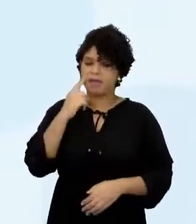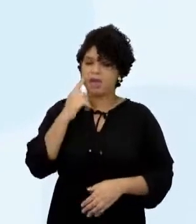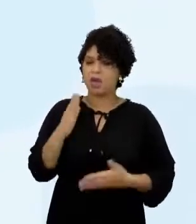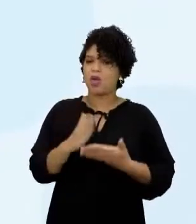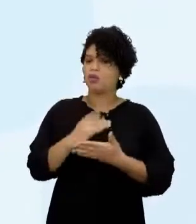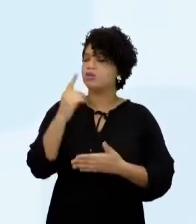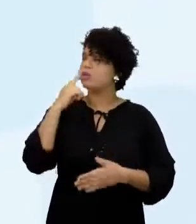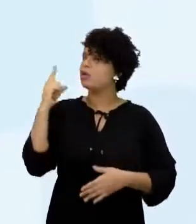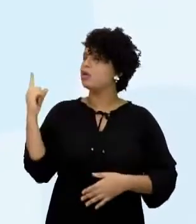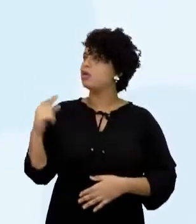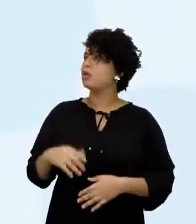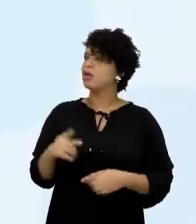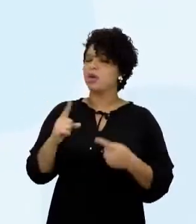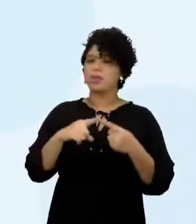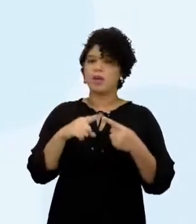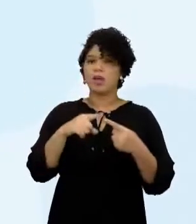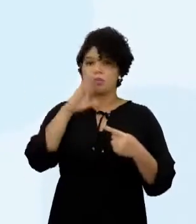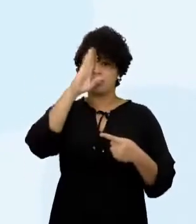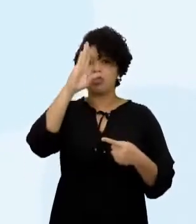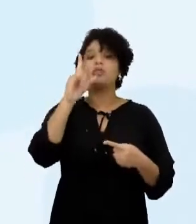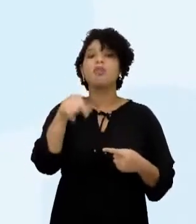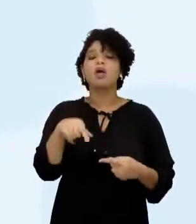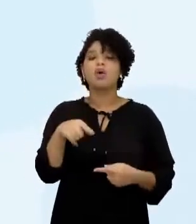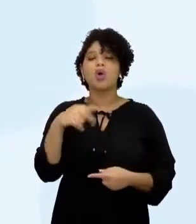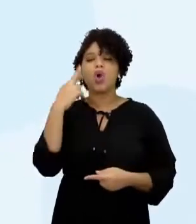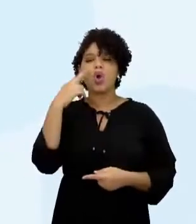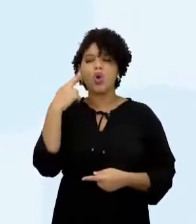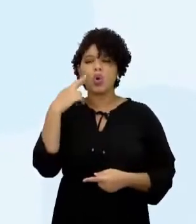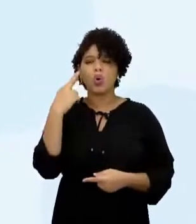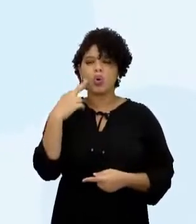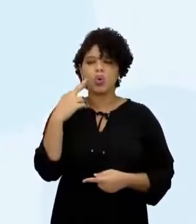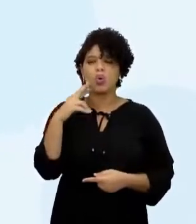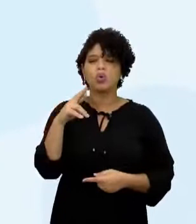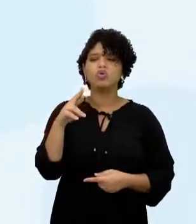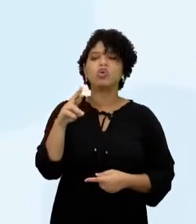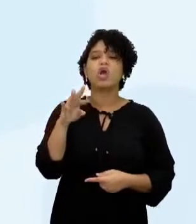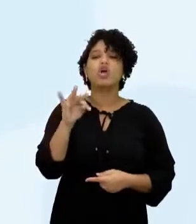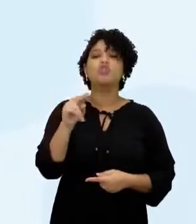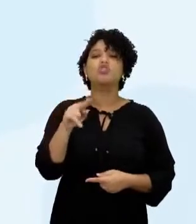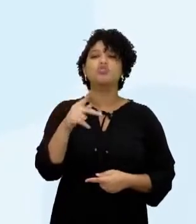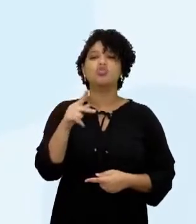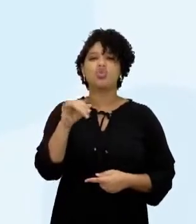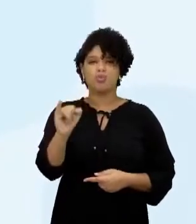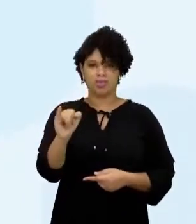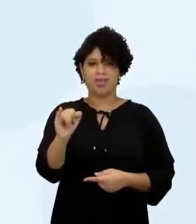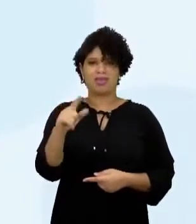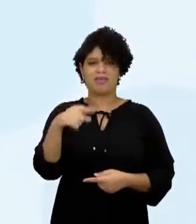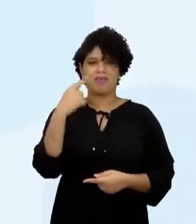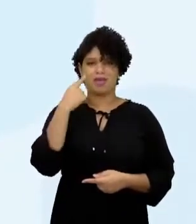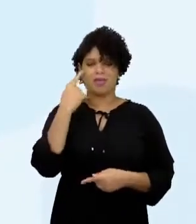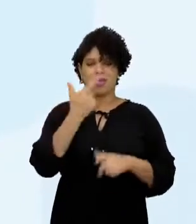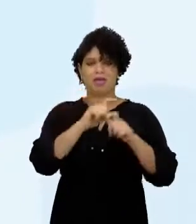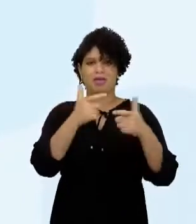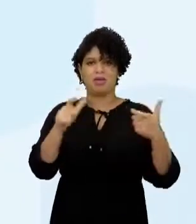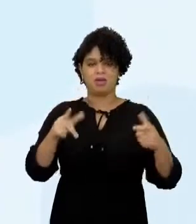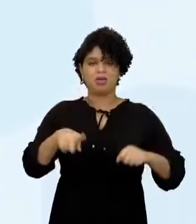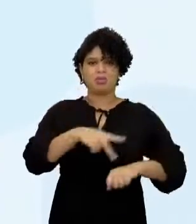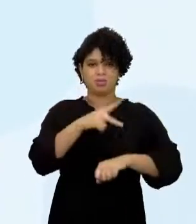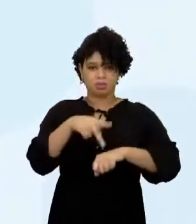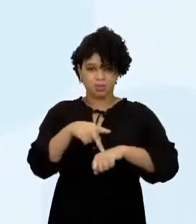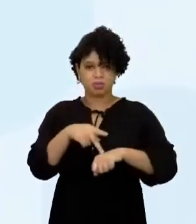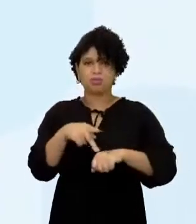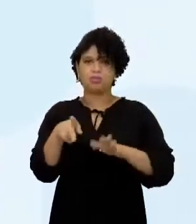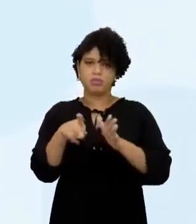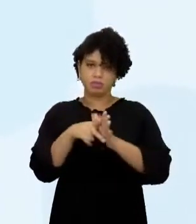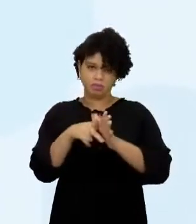-G Língua Tupi é distribuída em todo o continente da América do Sul Pegando boa parte dos países da América do